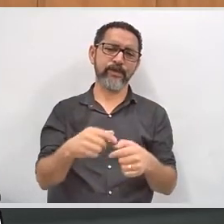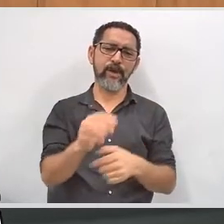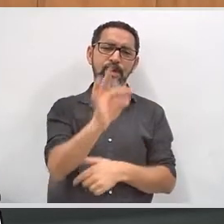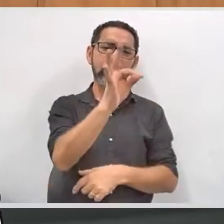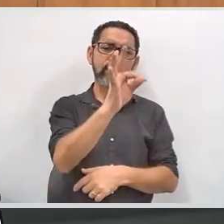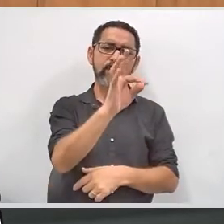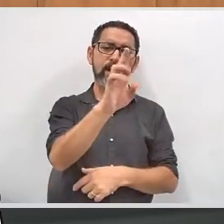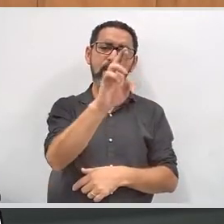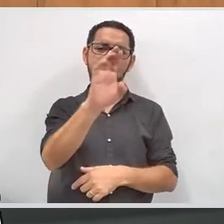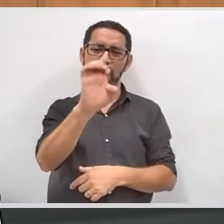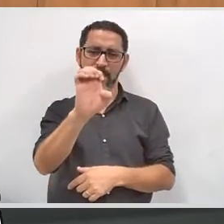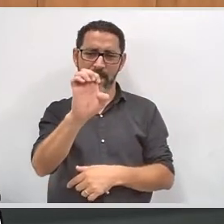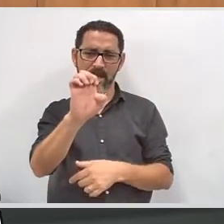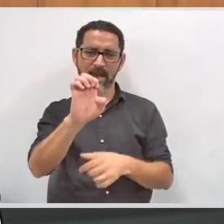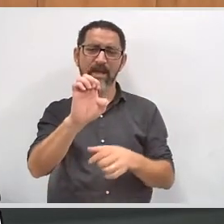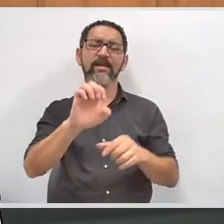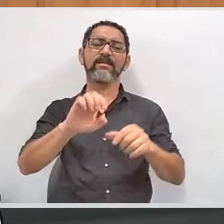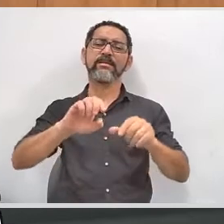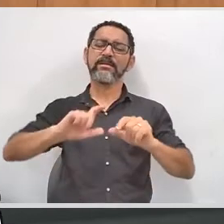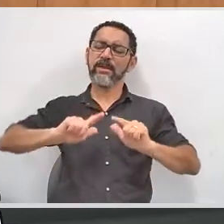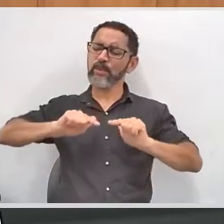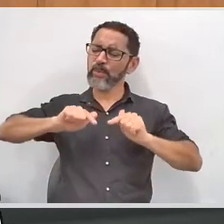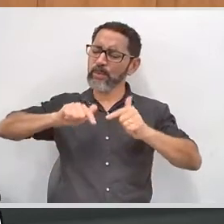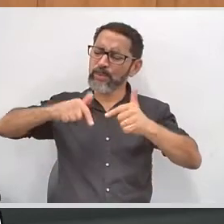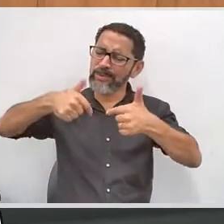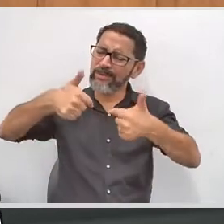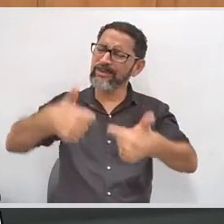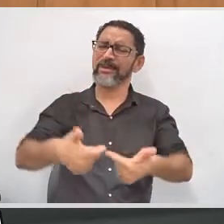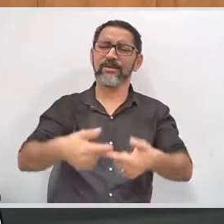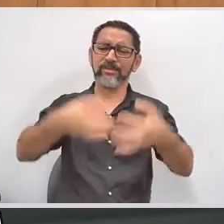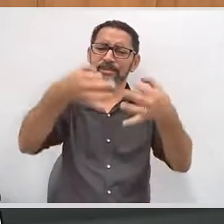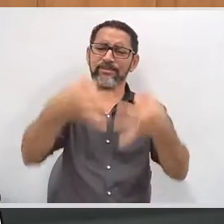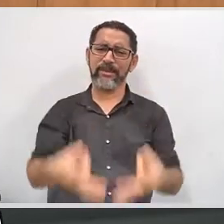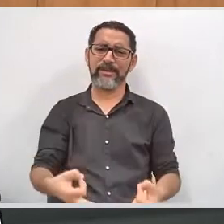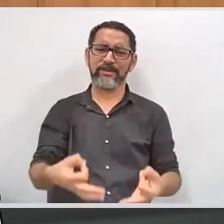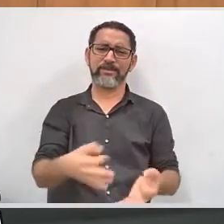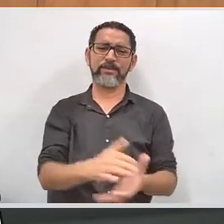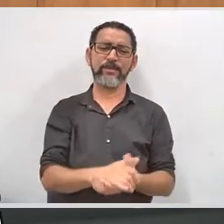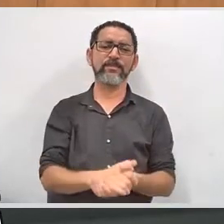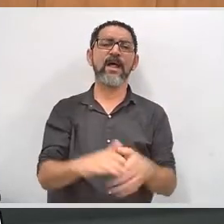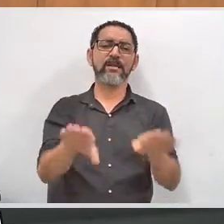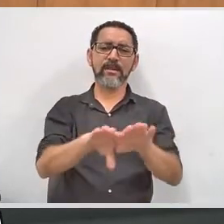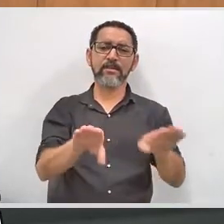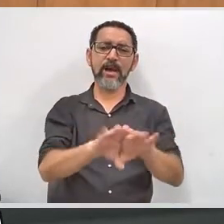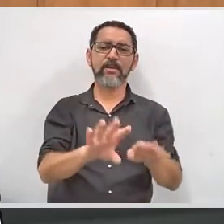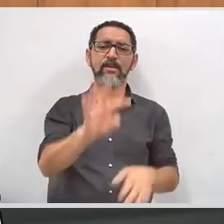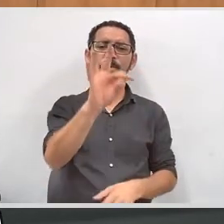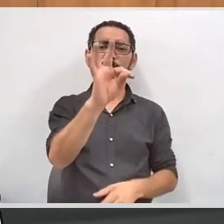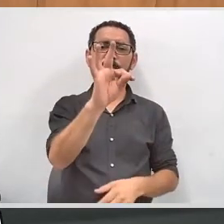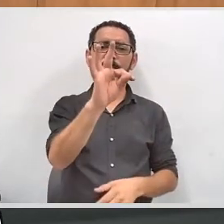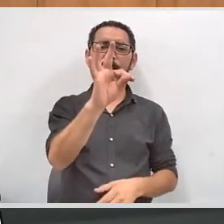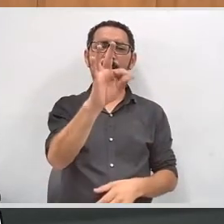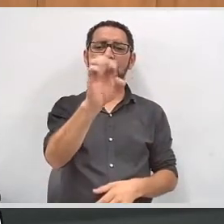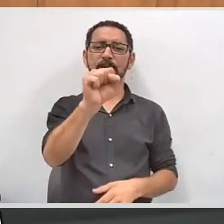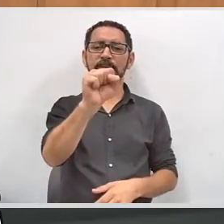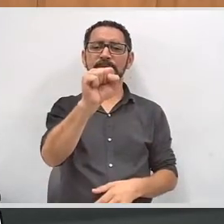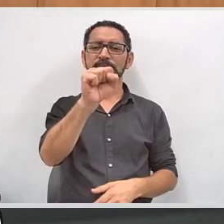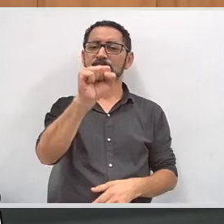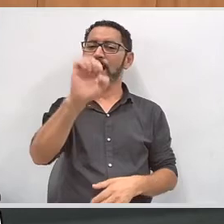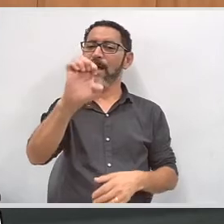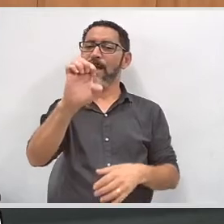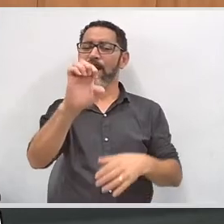TRE, o próprio TSE como um todo, a justiça eleitoral como um todo tem essa preocupação mesmo, e essa